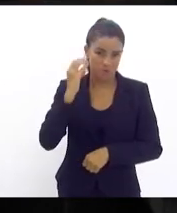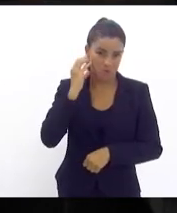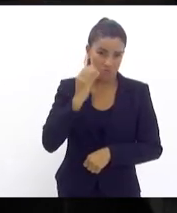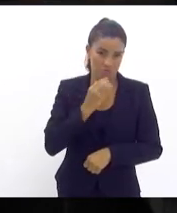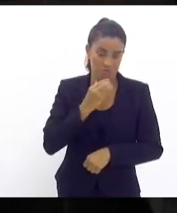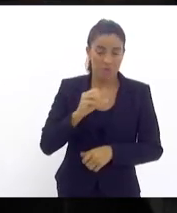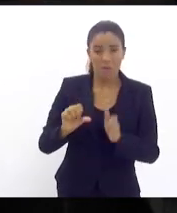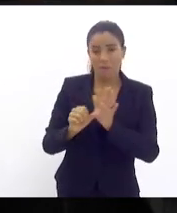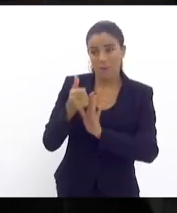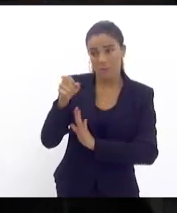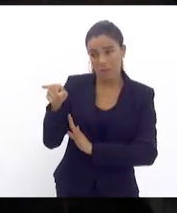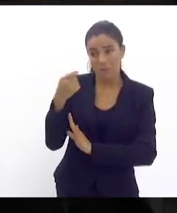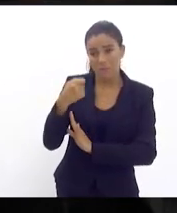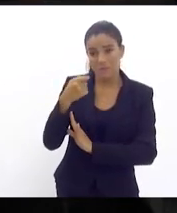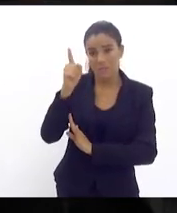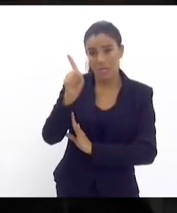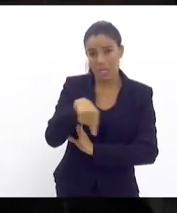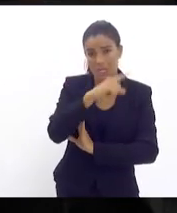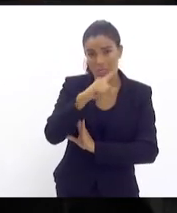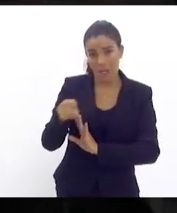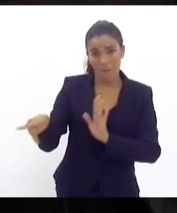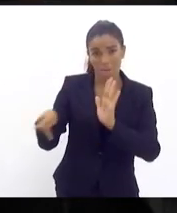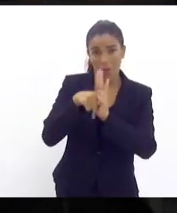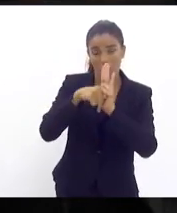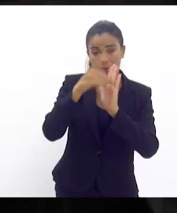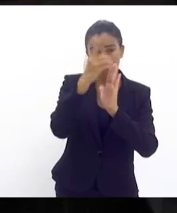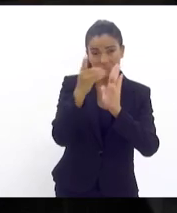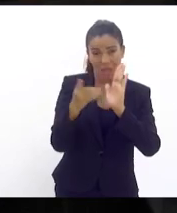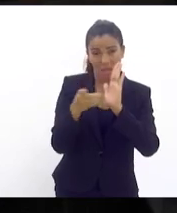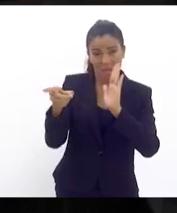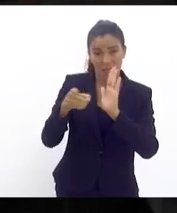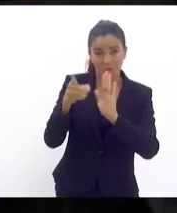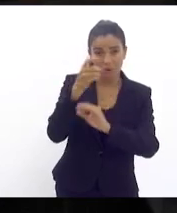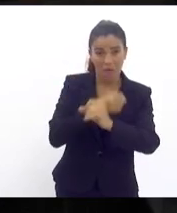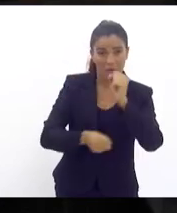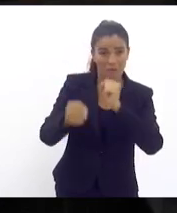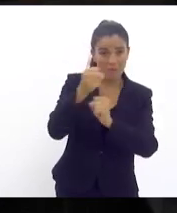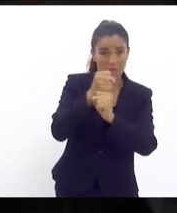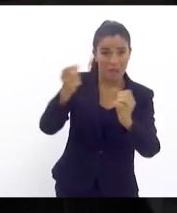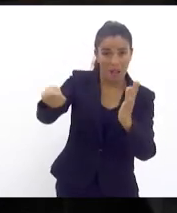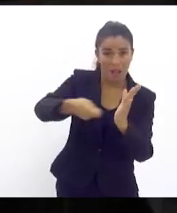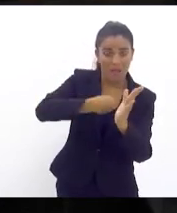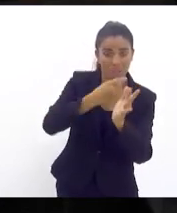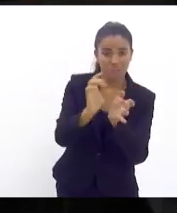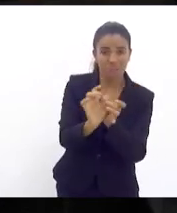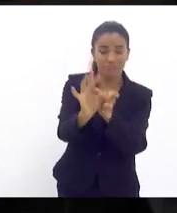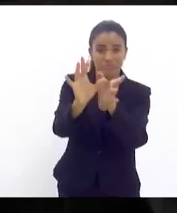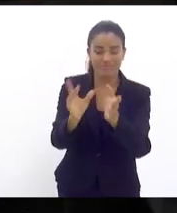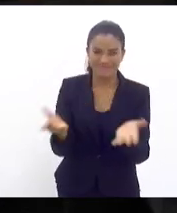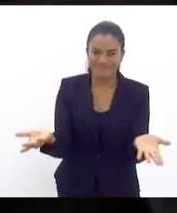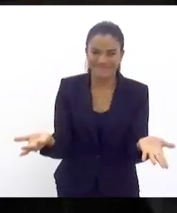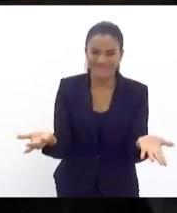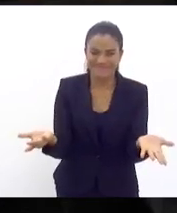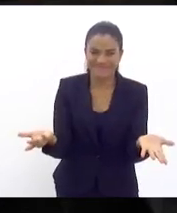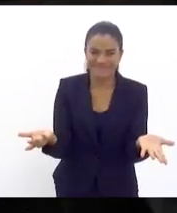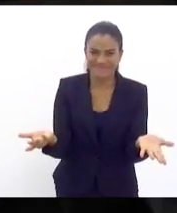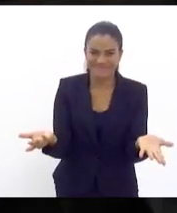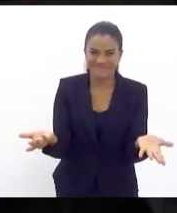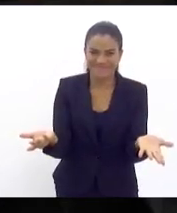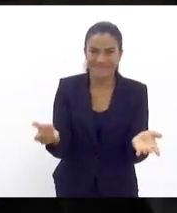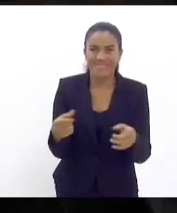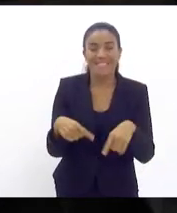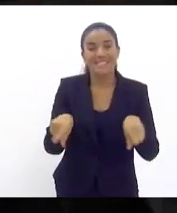Primeiro, que ele tem que cancelar o próprio decreto dele aderindo à legislação bolsonarista.